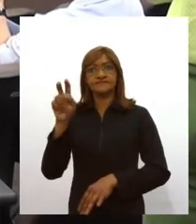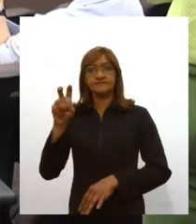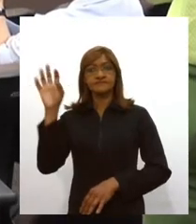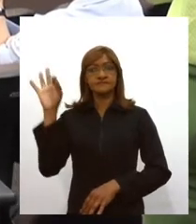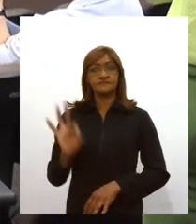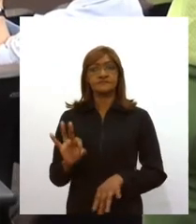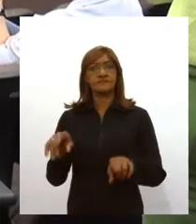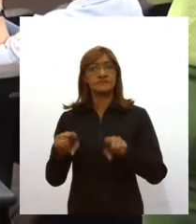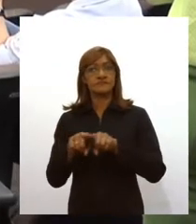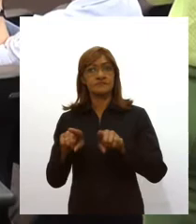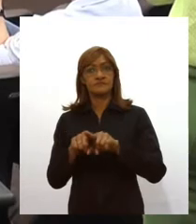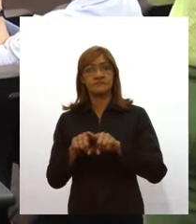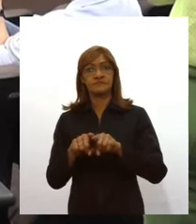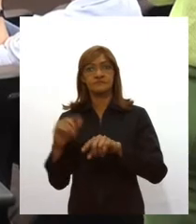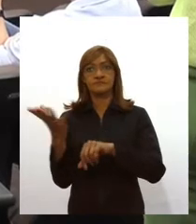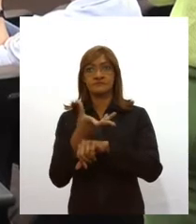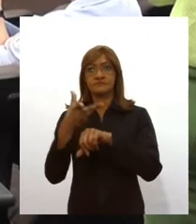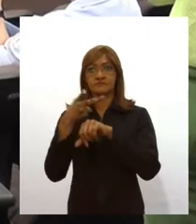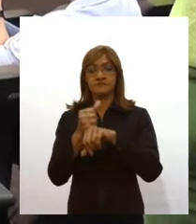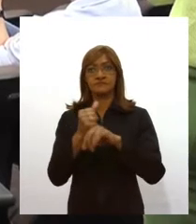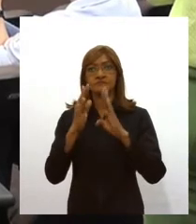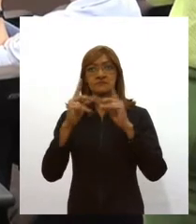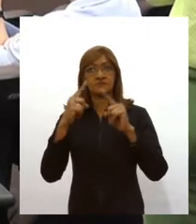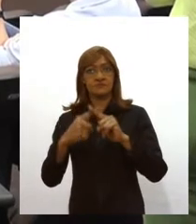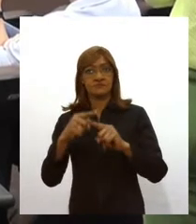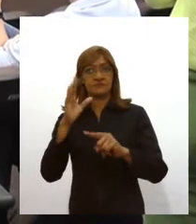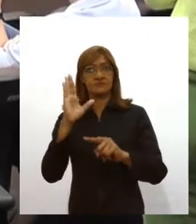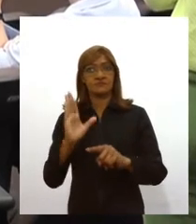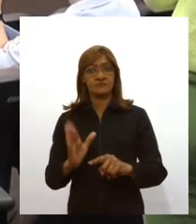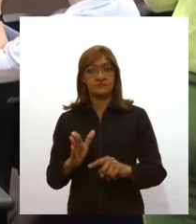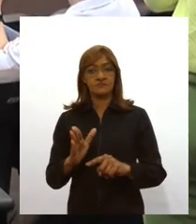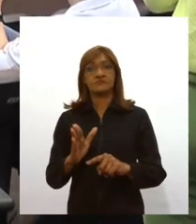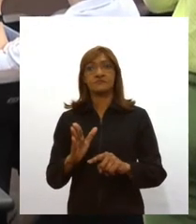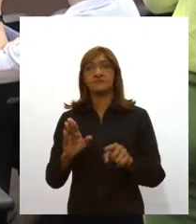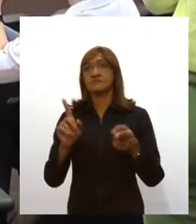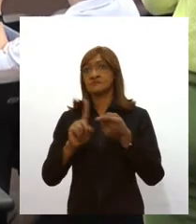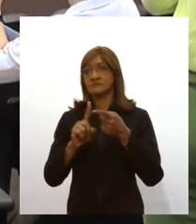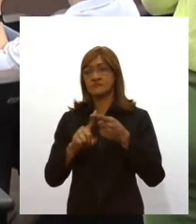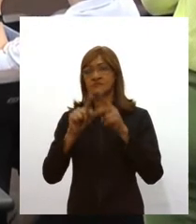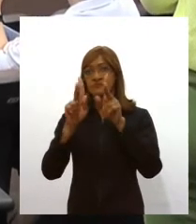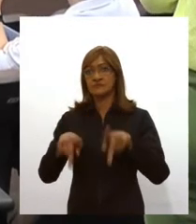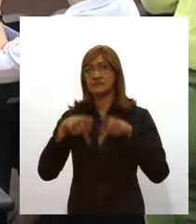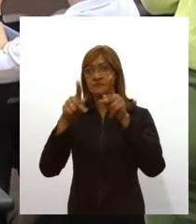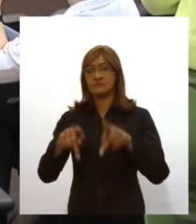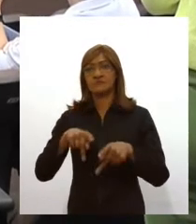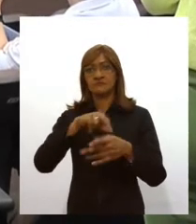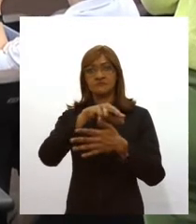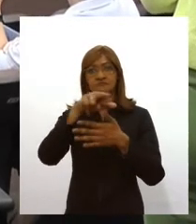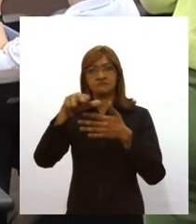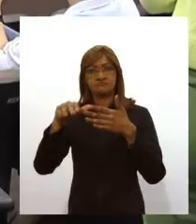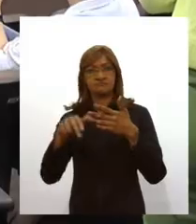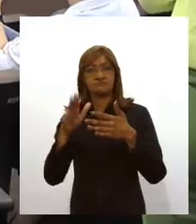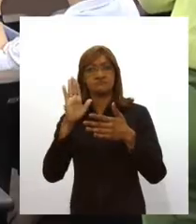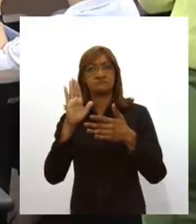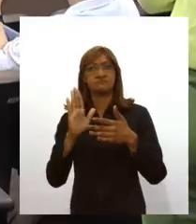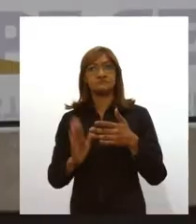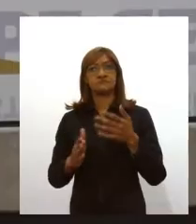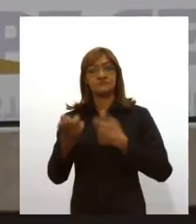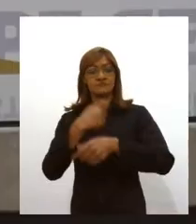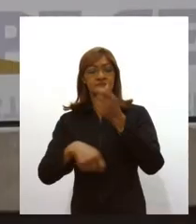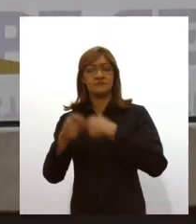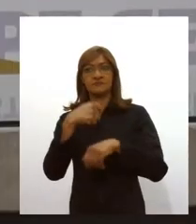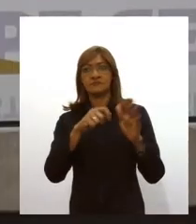também, para templos e atividades religiosas, call centers, shoppings, galerias e centros comerciais.